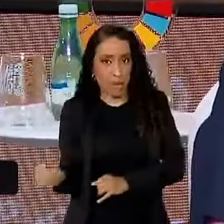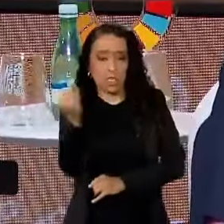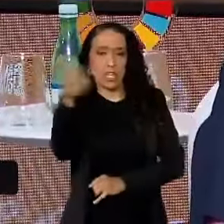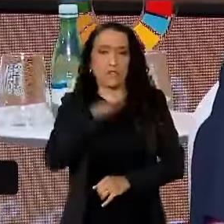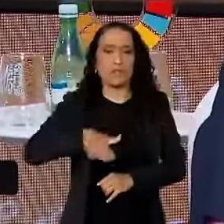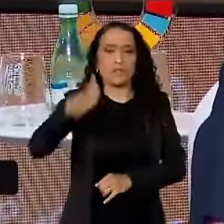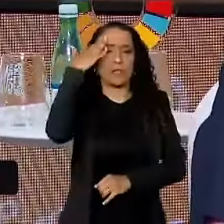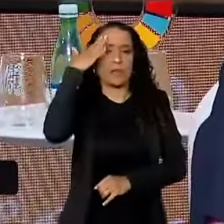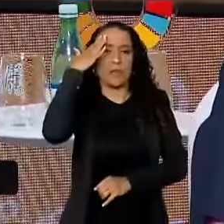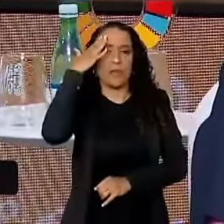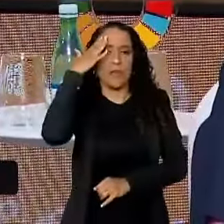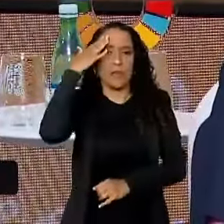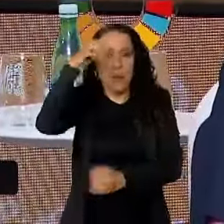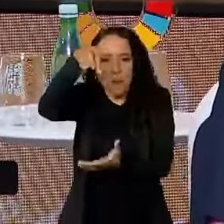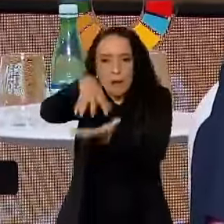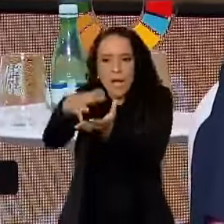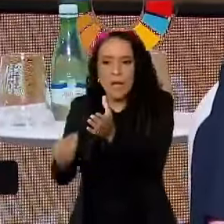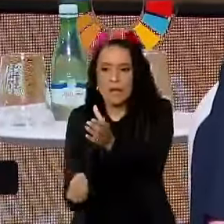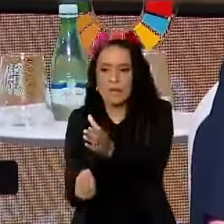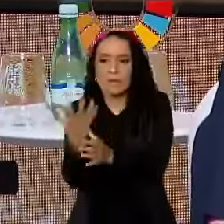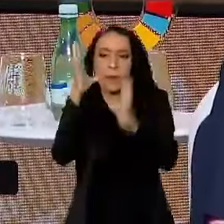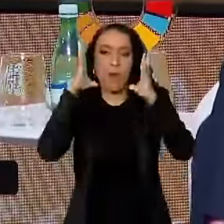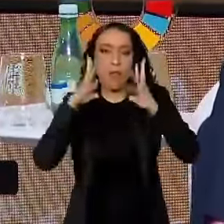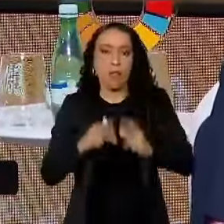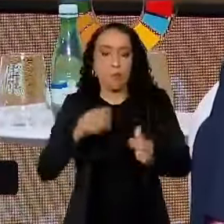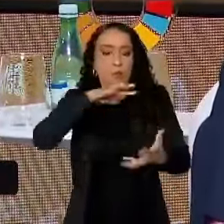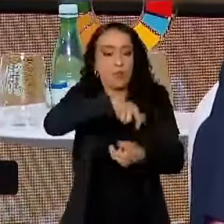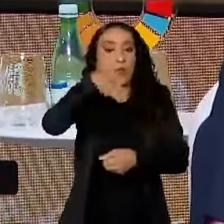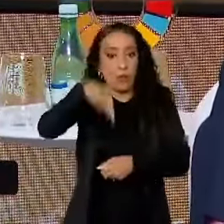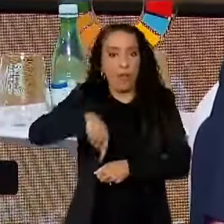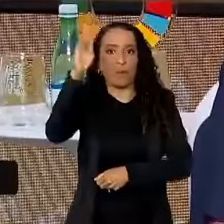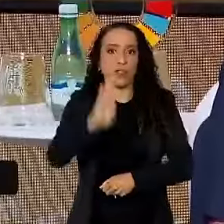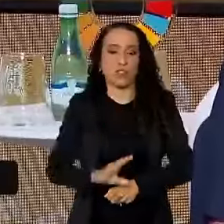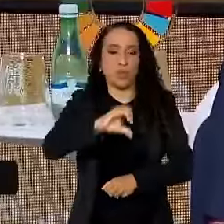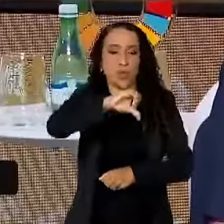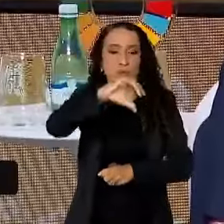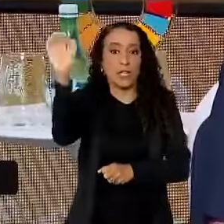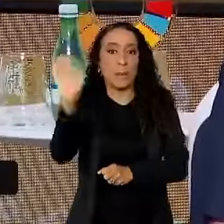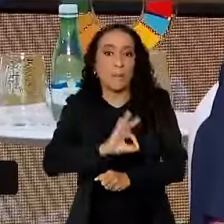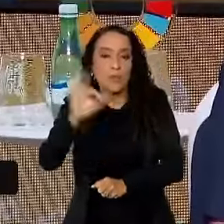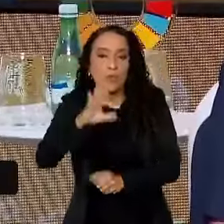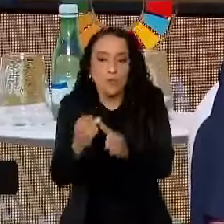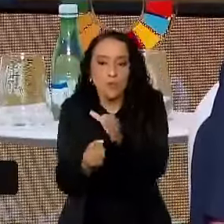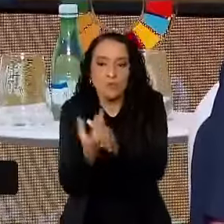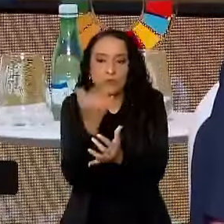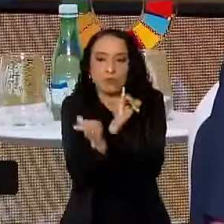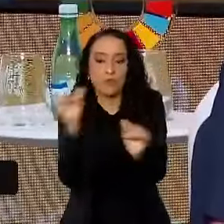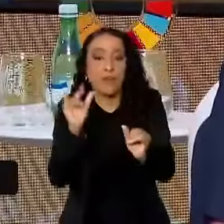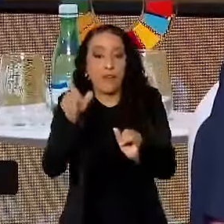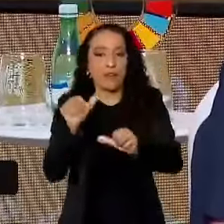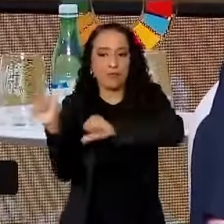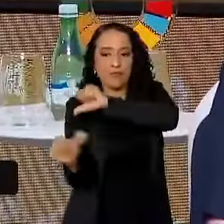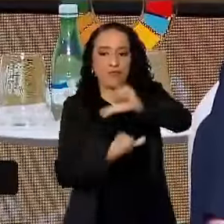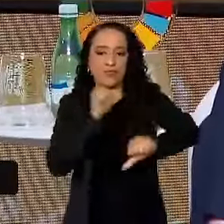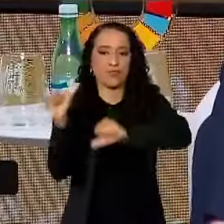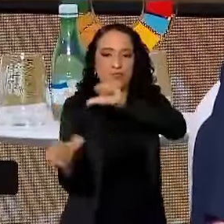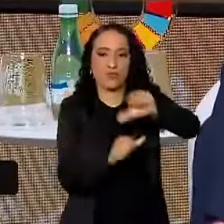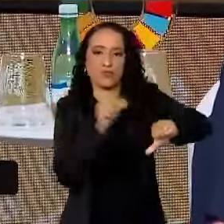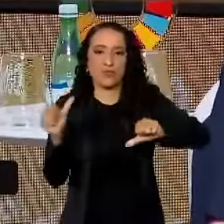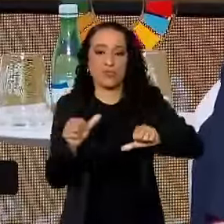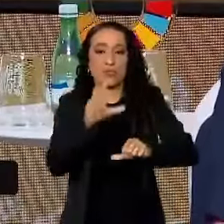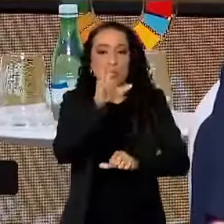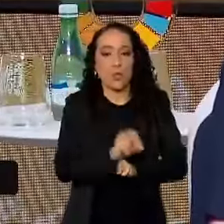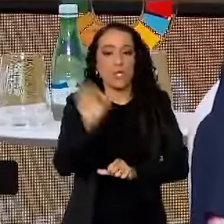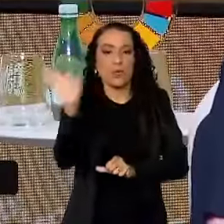matriz elétrica mais limpa do mundo é a do Brasil. 90% da nossa matriz elétrica é renovável e 50